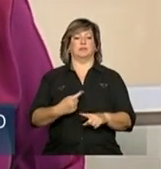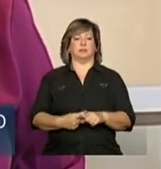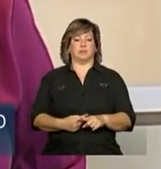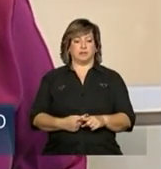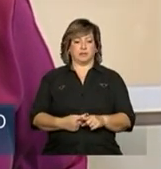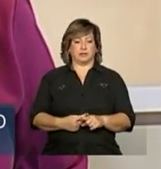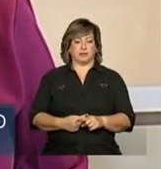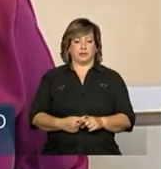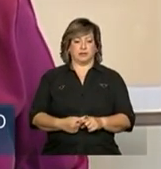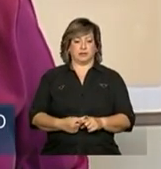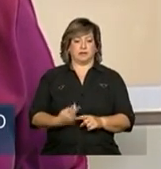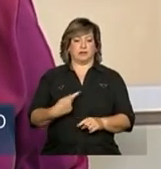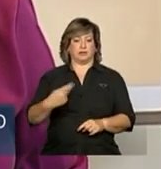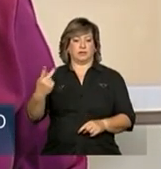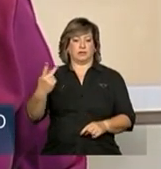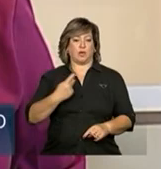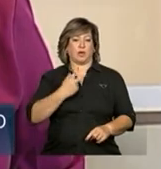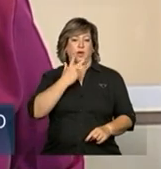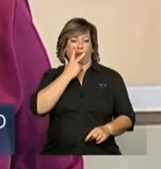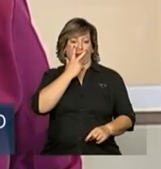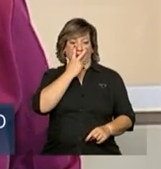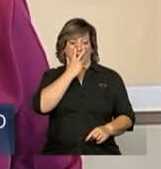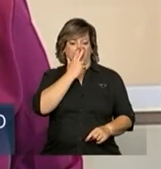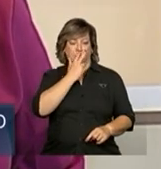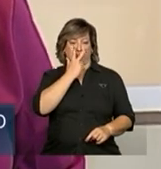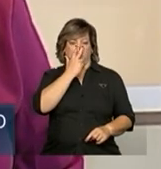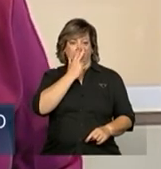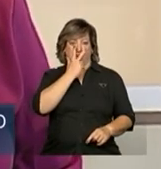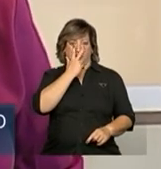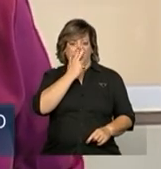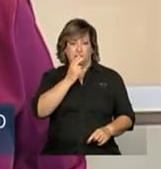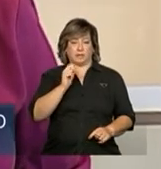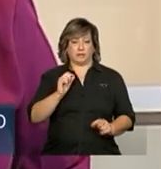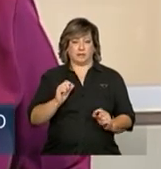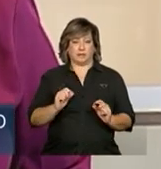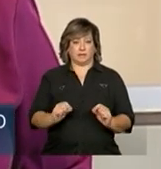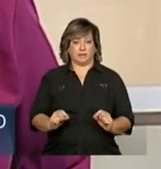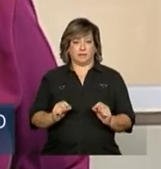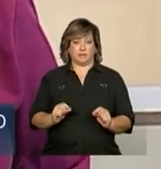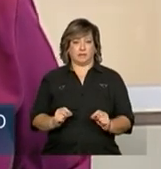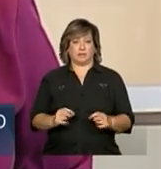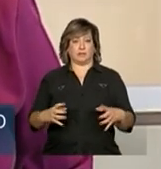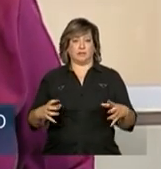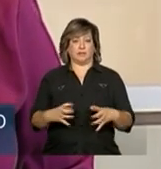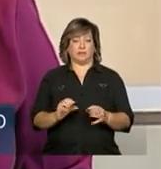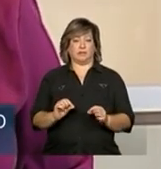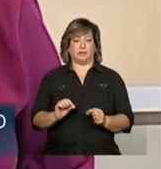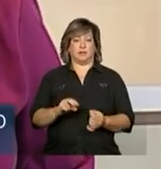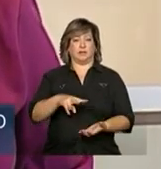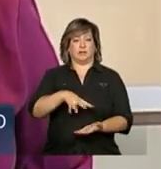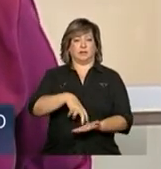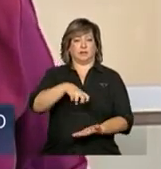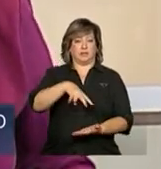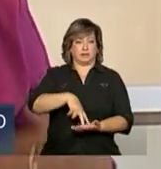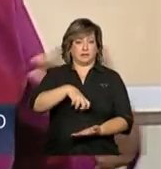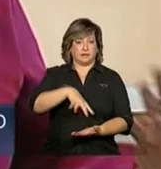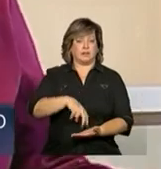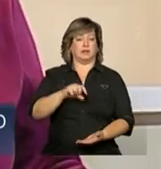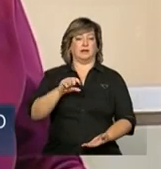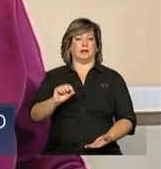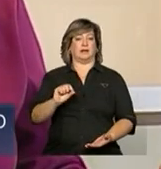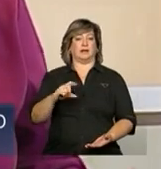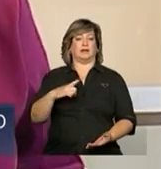nos parecemos em la idiosincrasia, nos parecemos em la alegria, nos parecemos em la